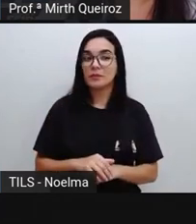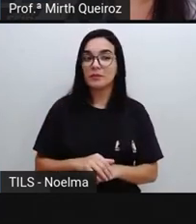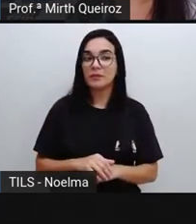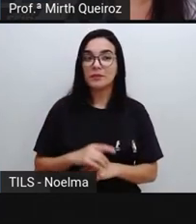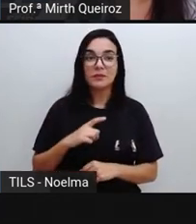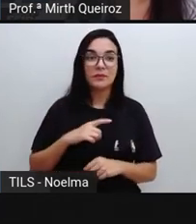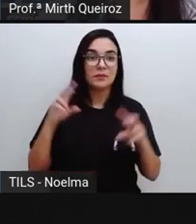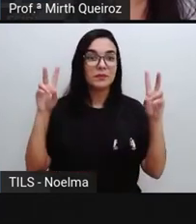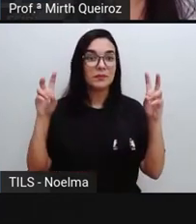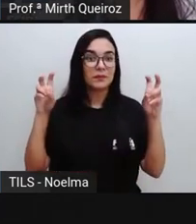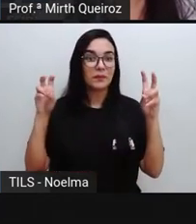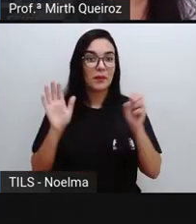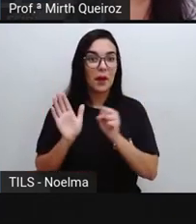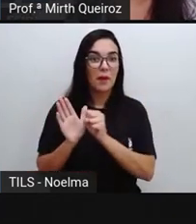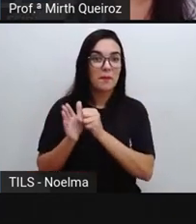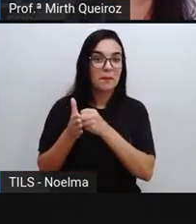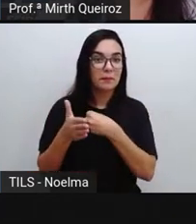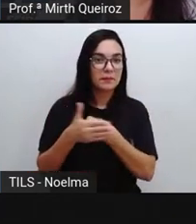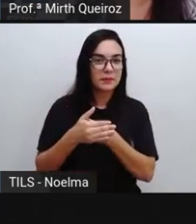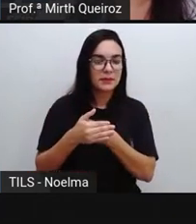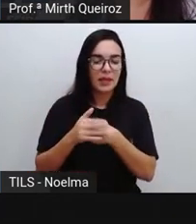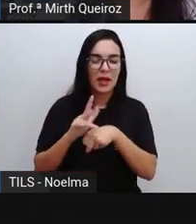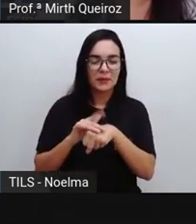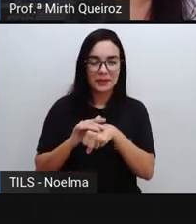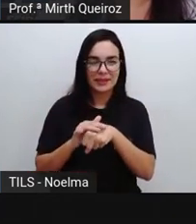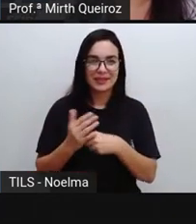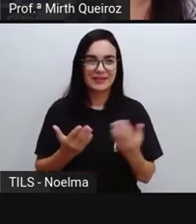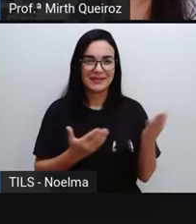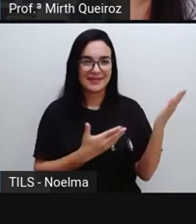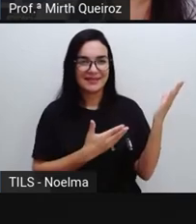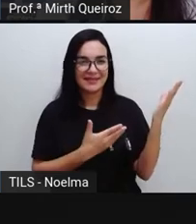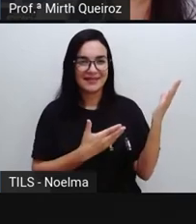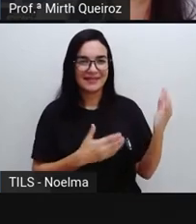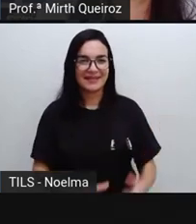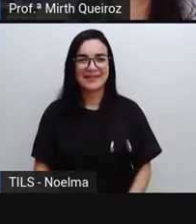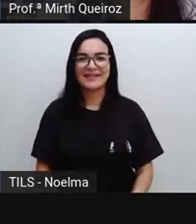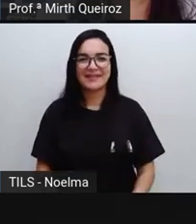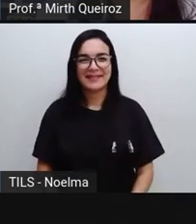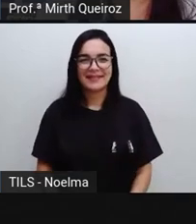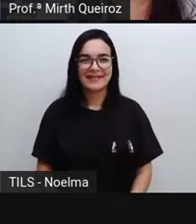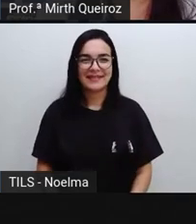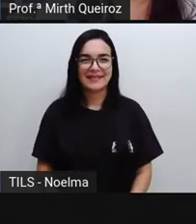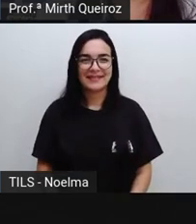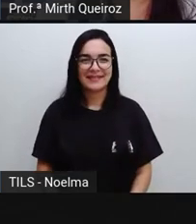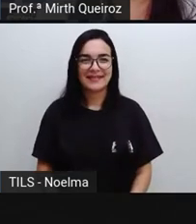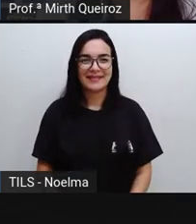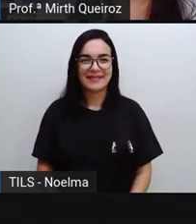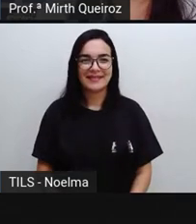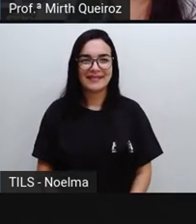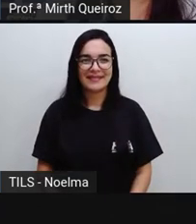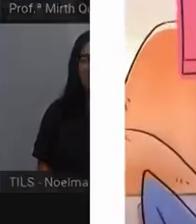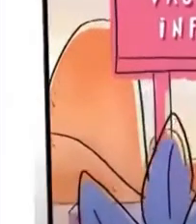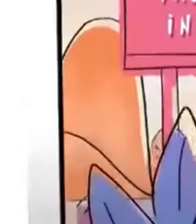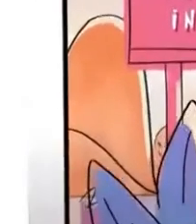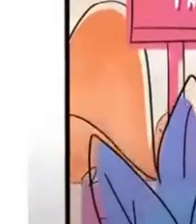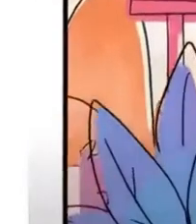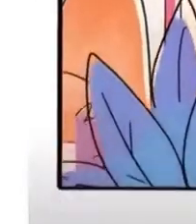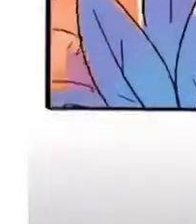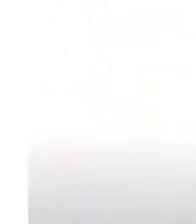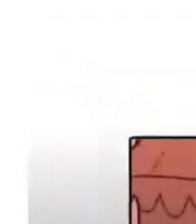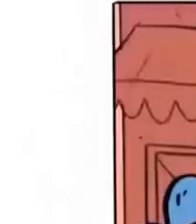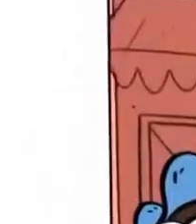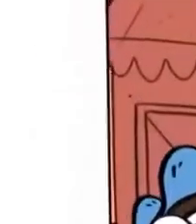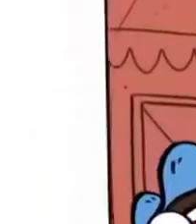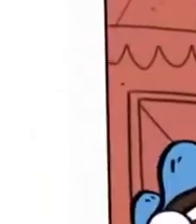a nossa proteção contra as doenças vamos lá cuidar de uma criança é sempre